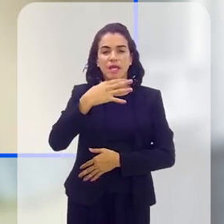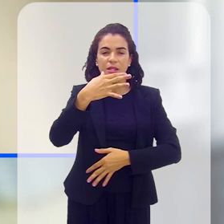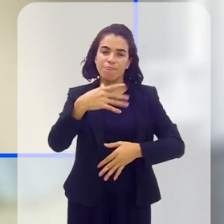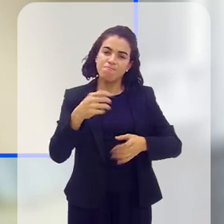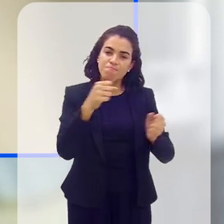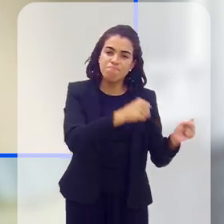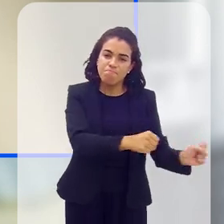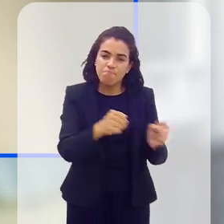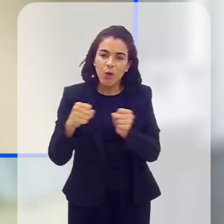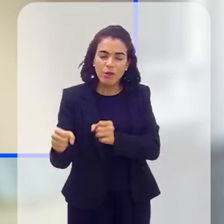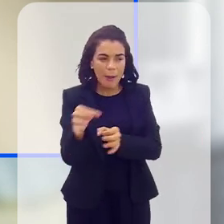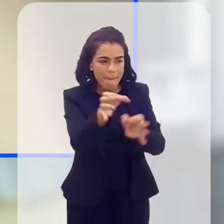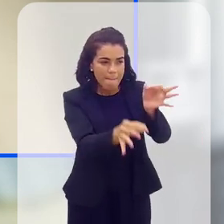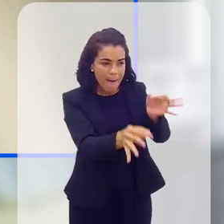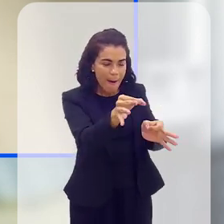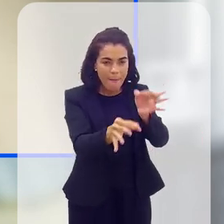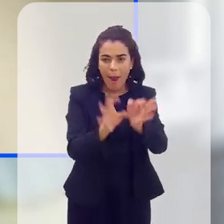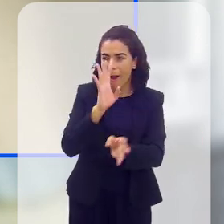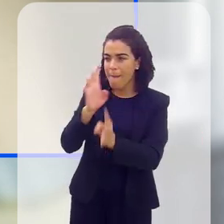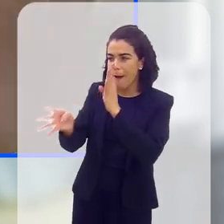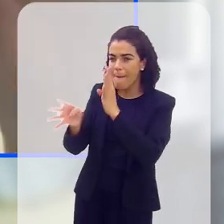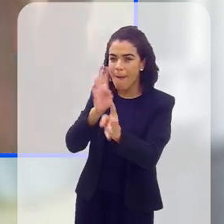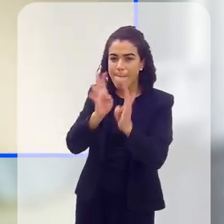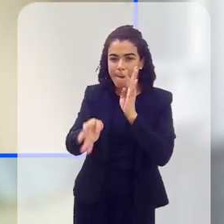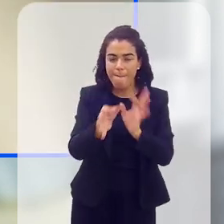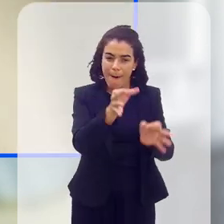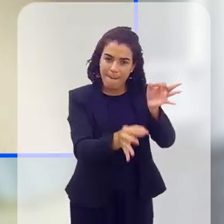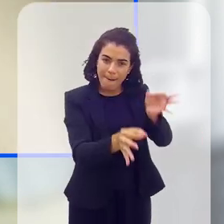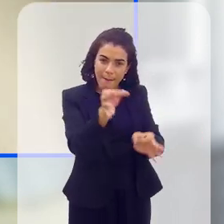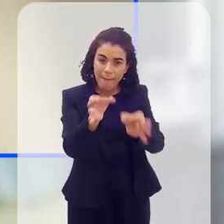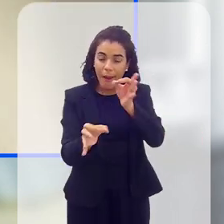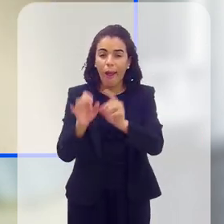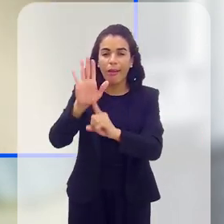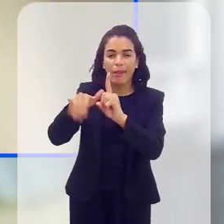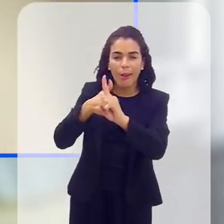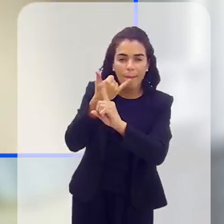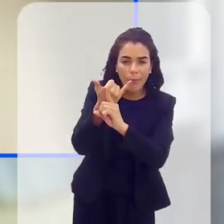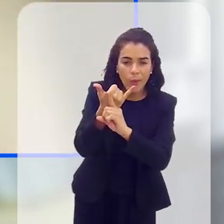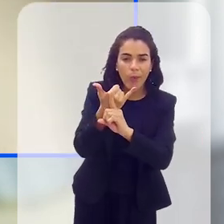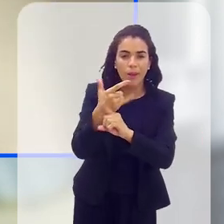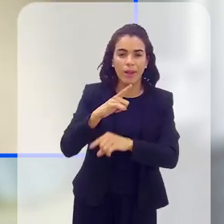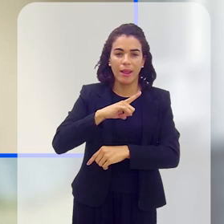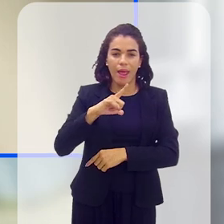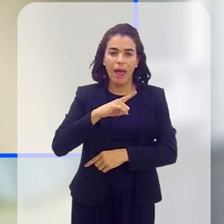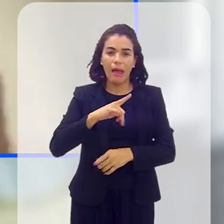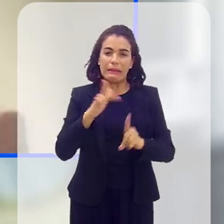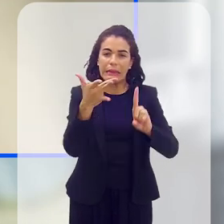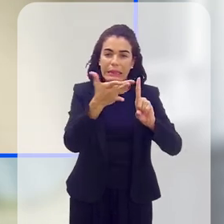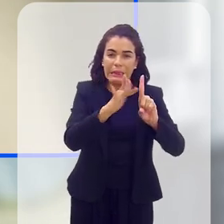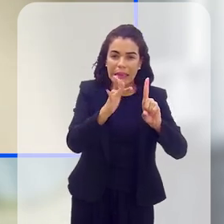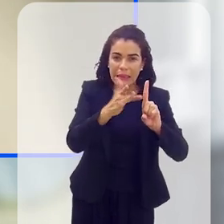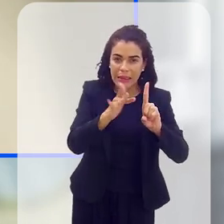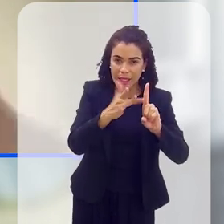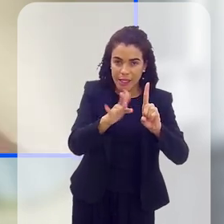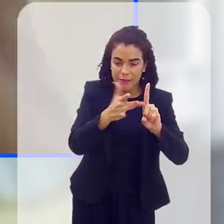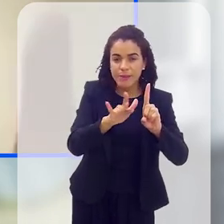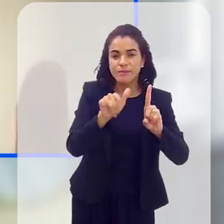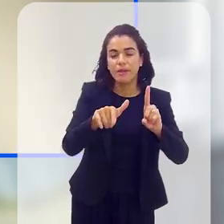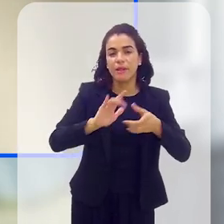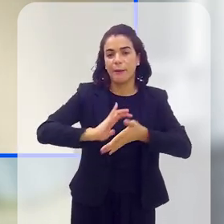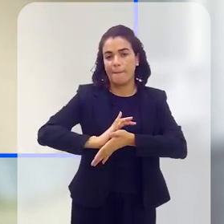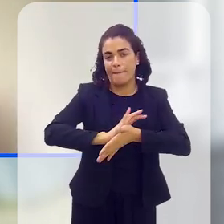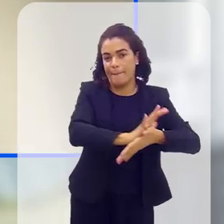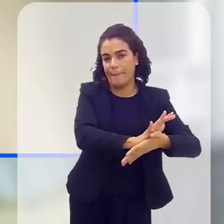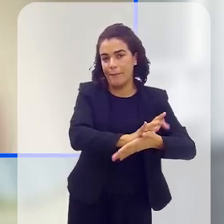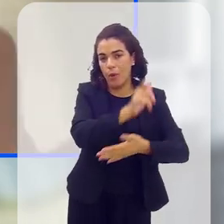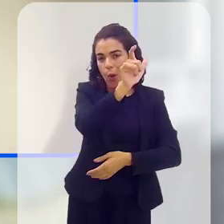da internet fazer o que quer, o que não quer. E aí acontece aquele famoso bullying, acontece o famoso capacitismo, que é o